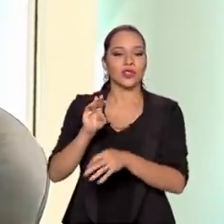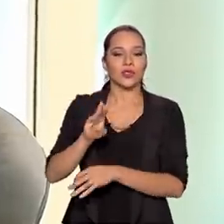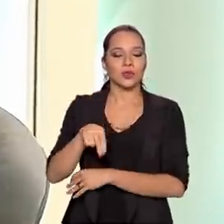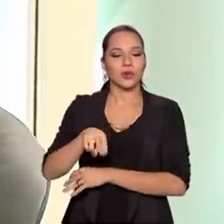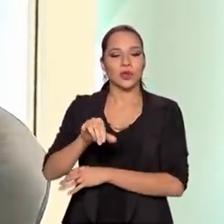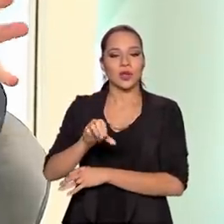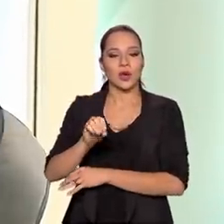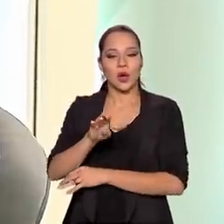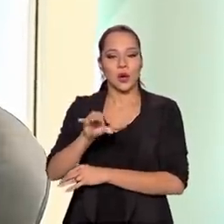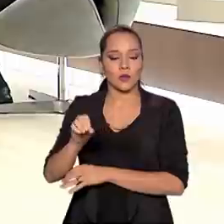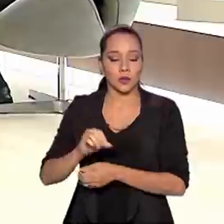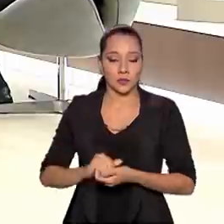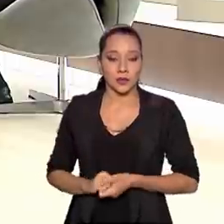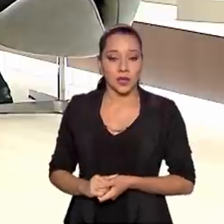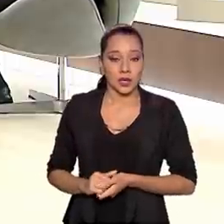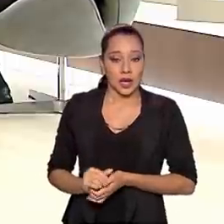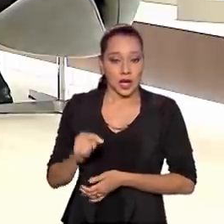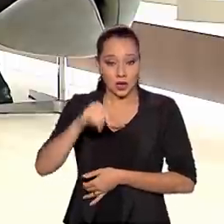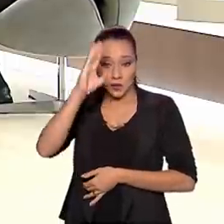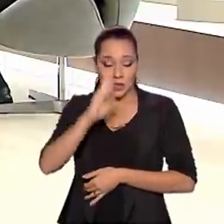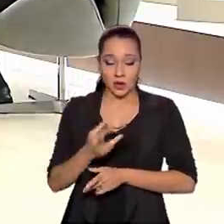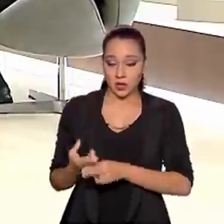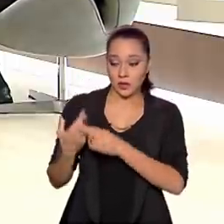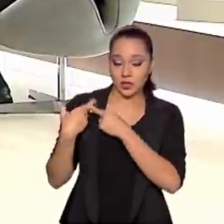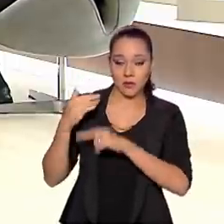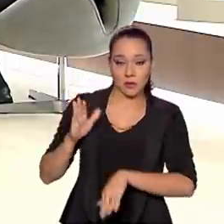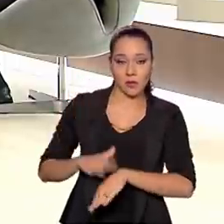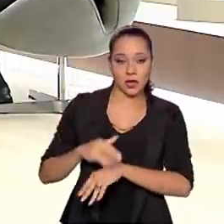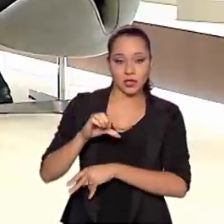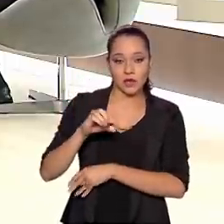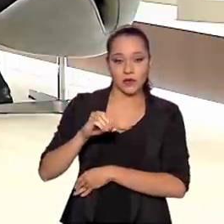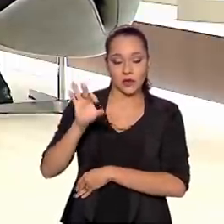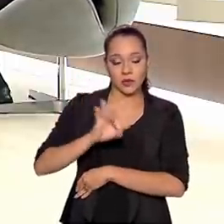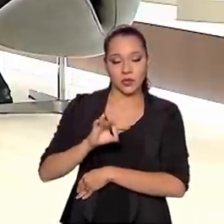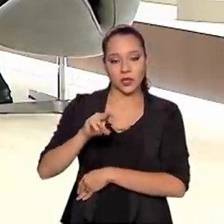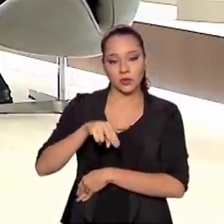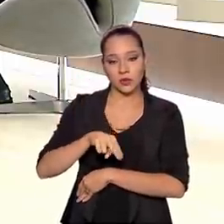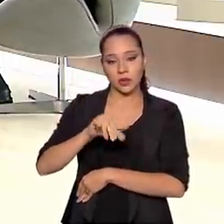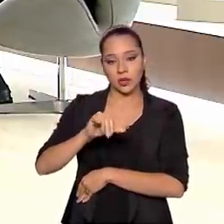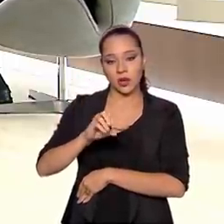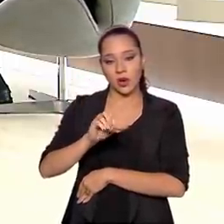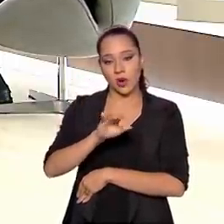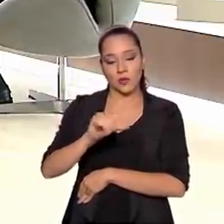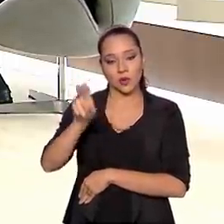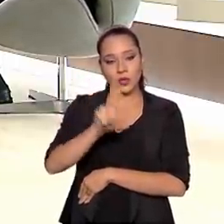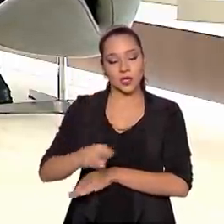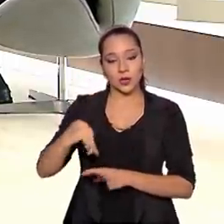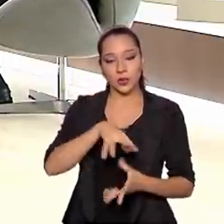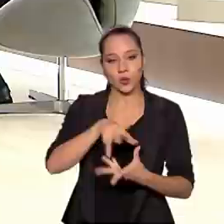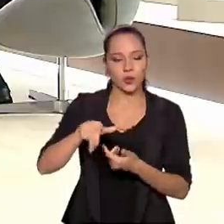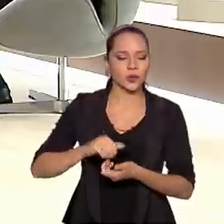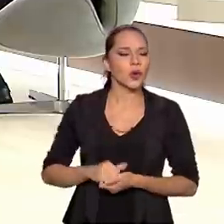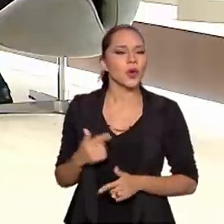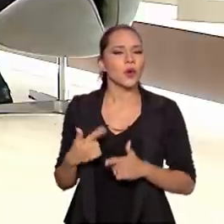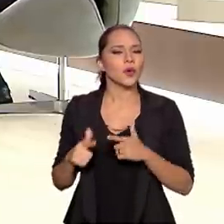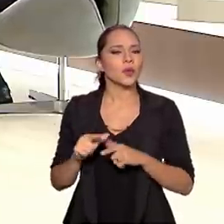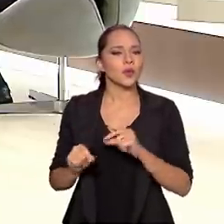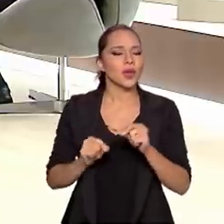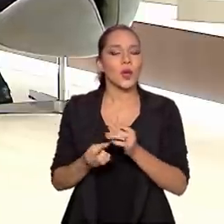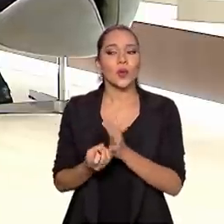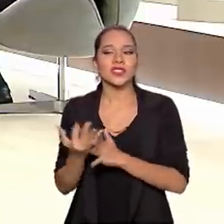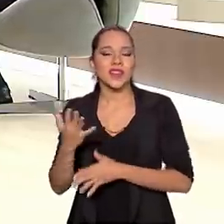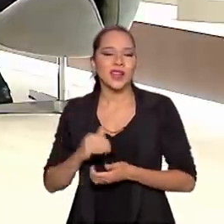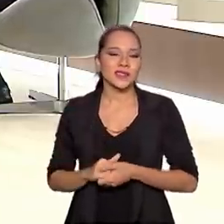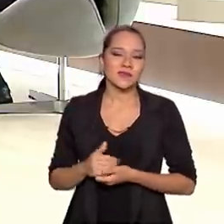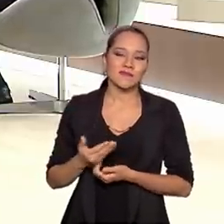nióbio. Nós somos responsáveis hoje por mais de 90% do nióbio utilizado no mundo. O problema do nióbio é a demanda.